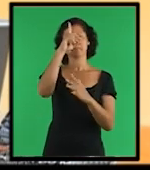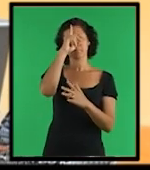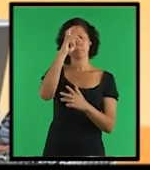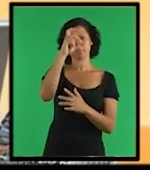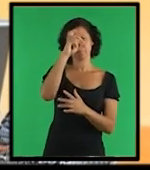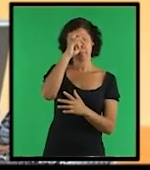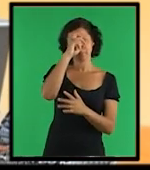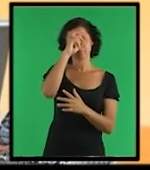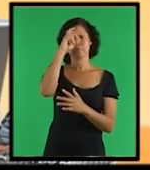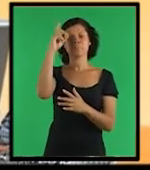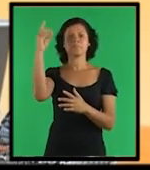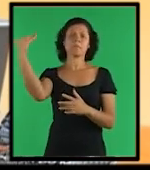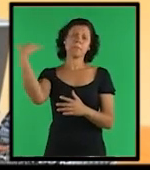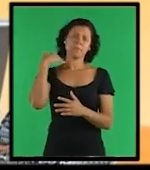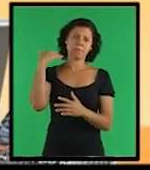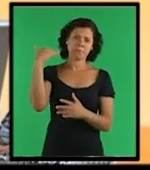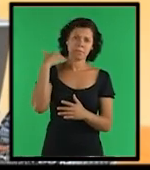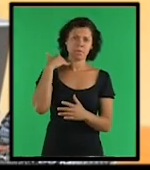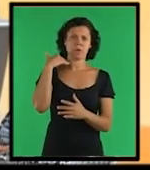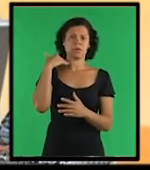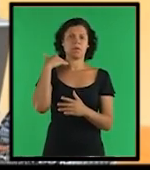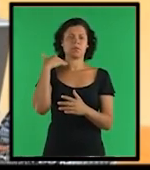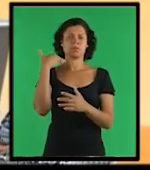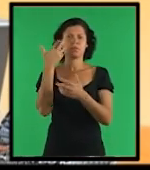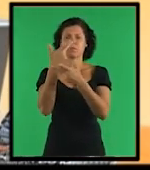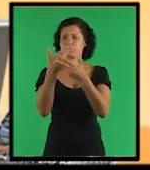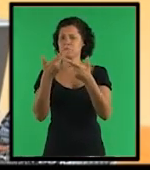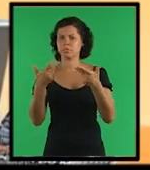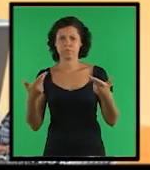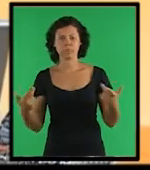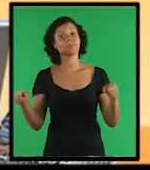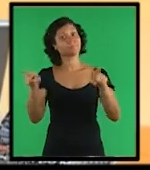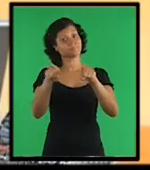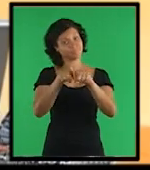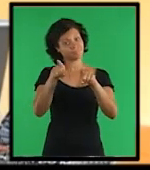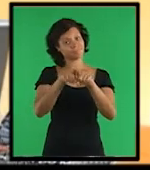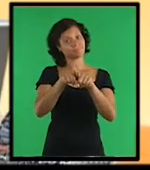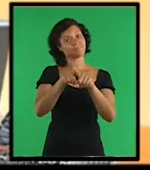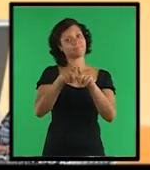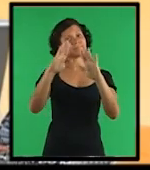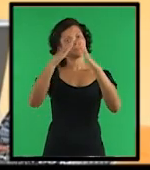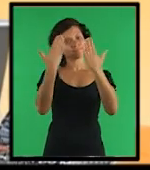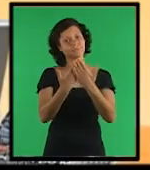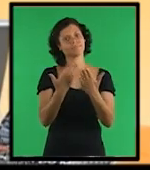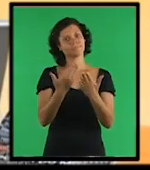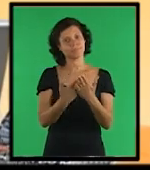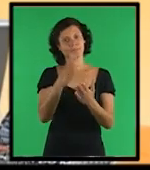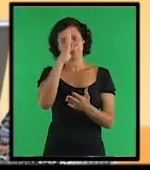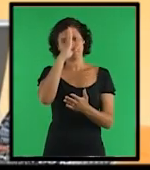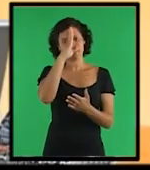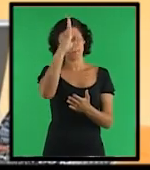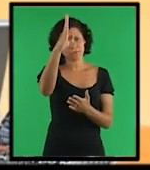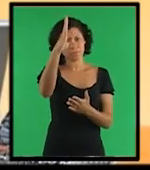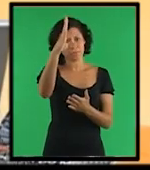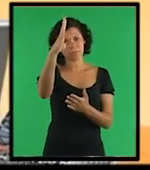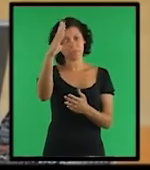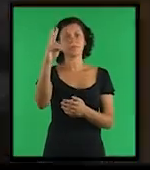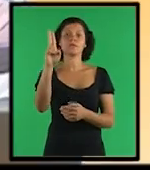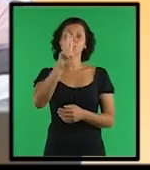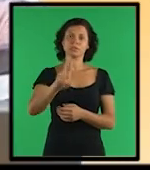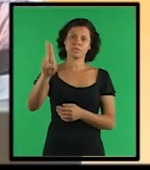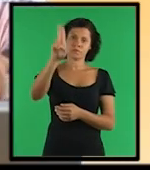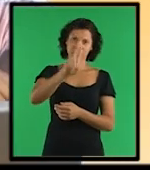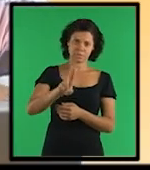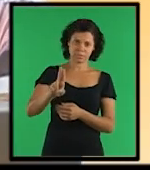chegou aos hospitais, bancos, instituições de crédito e, claro, nas esferas escolares, sobretudo nas universidades.